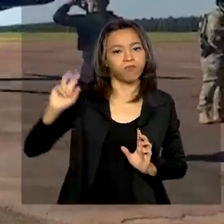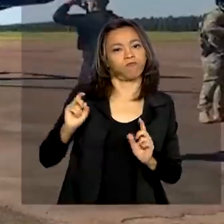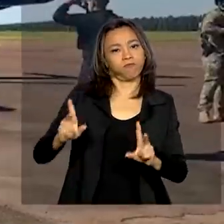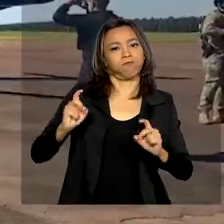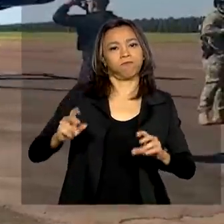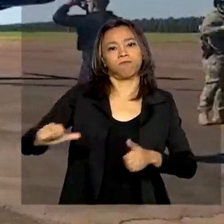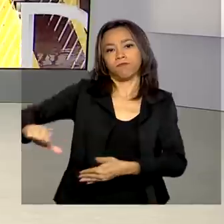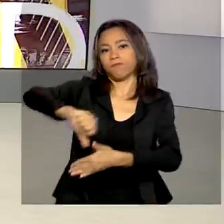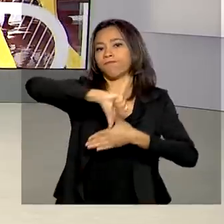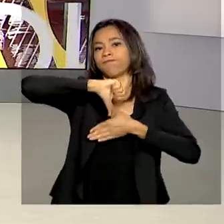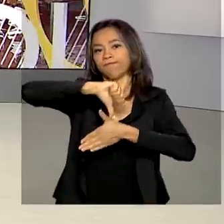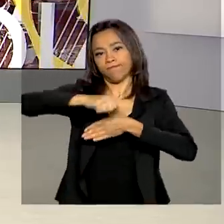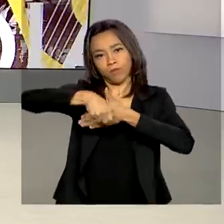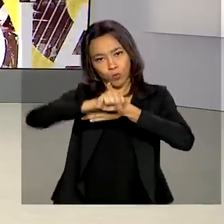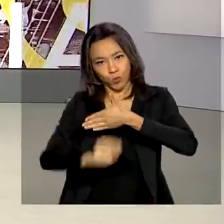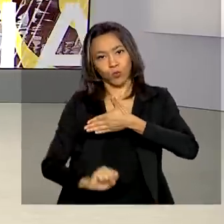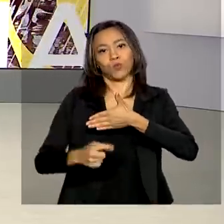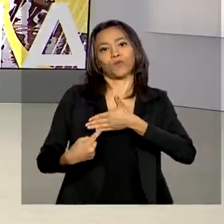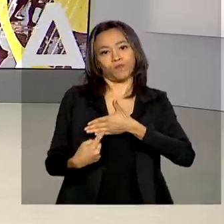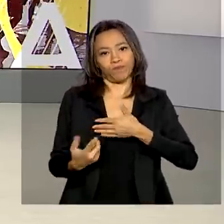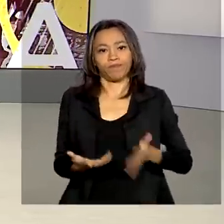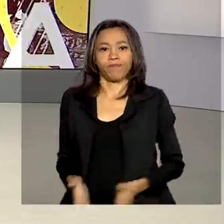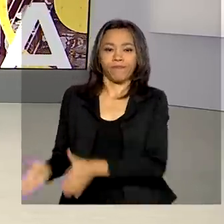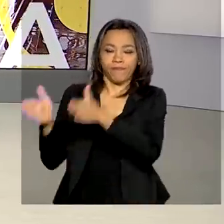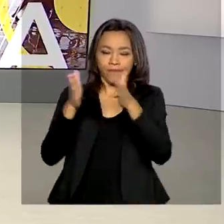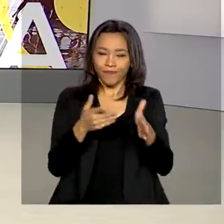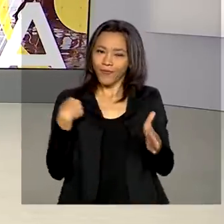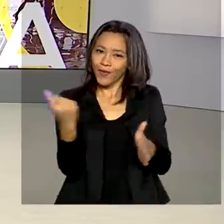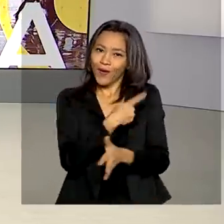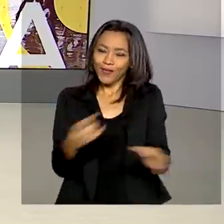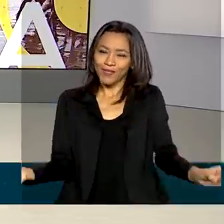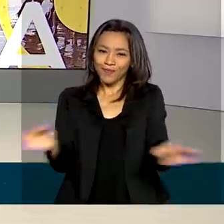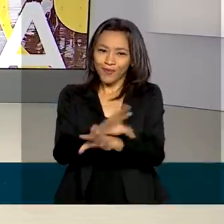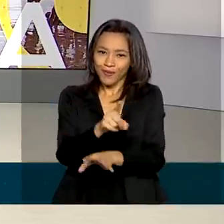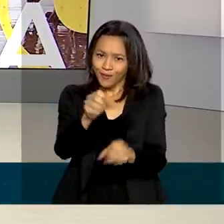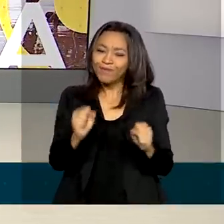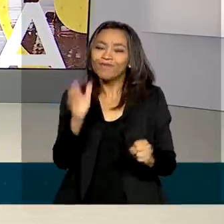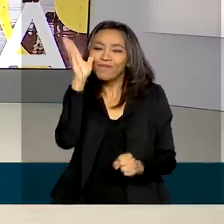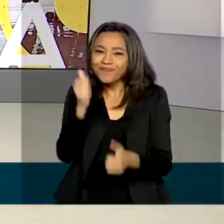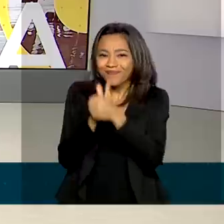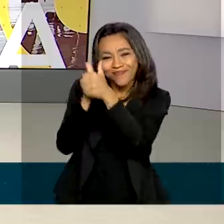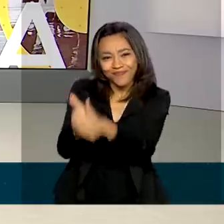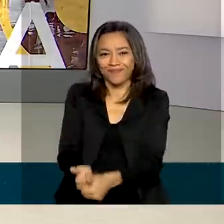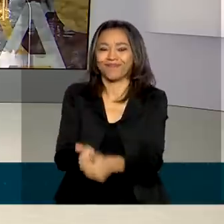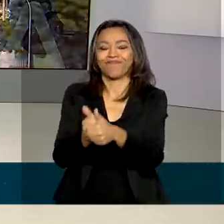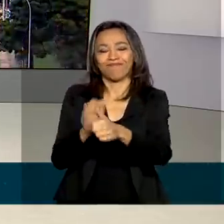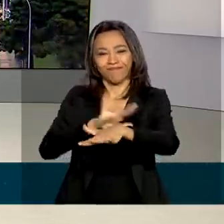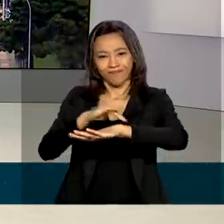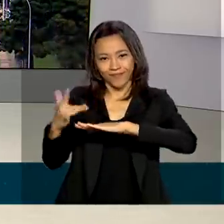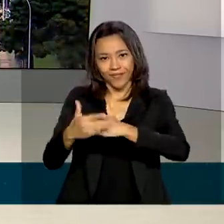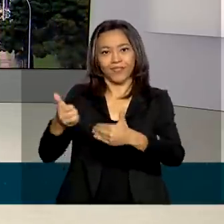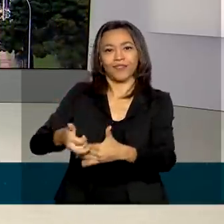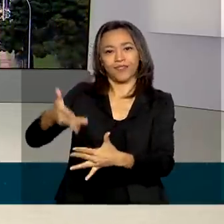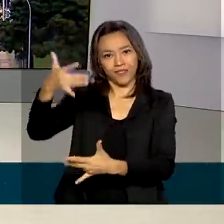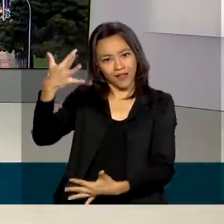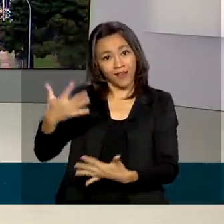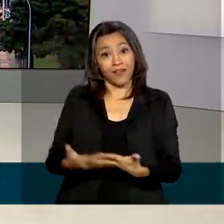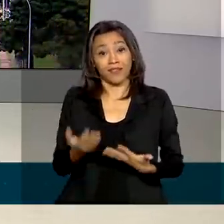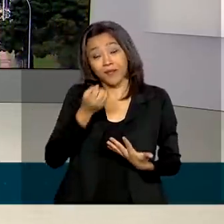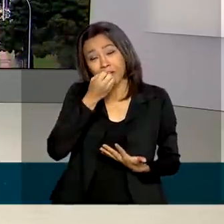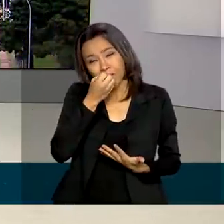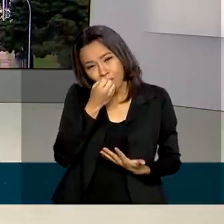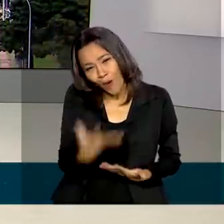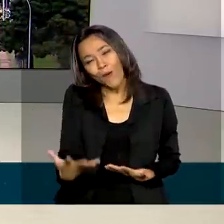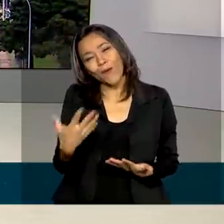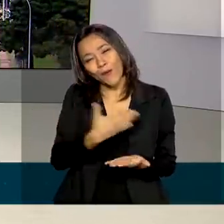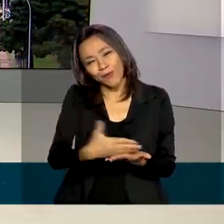América do Sul. O Brasil em Dia fica por aqui. Você pode nos acompanhar também pelas redes sociais. Bom início